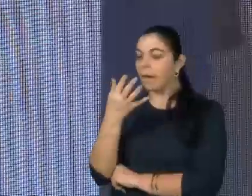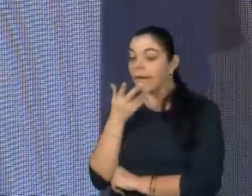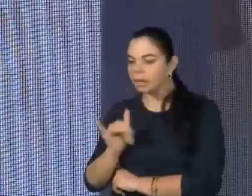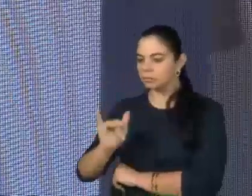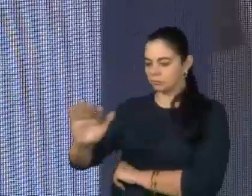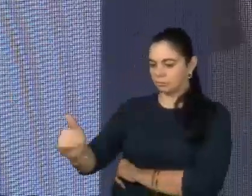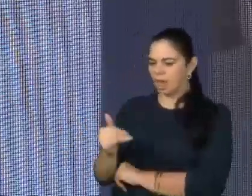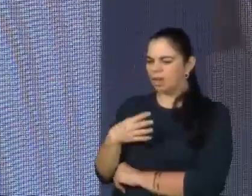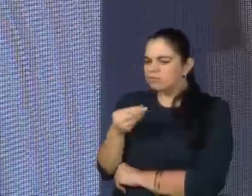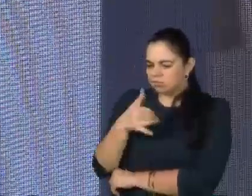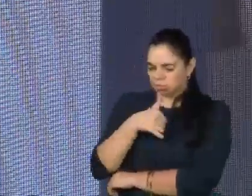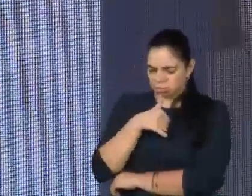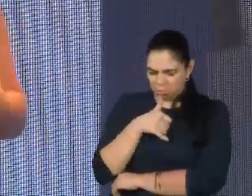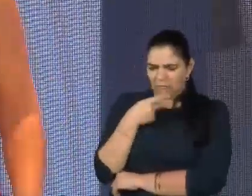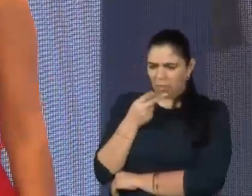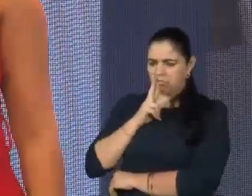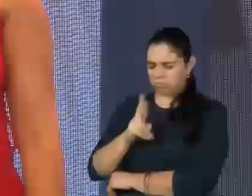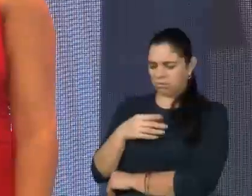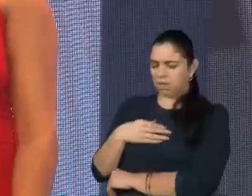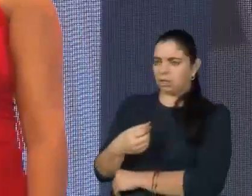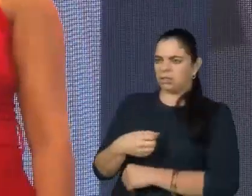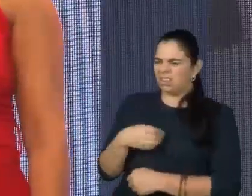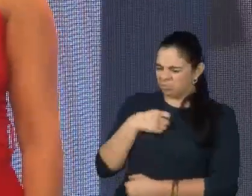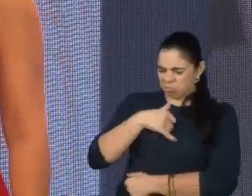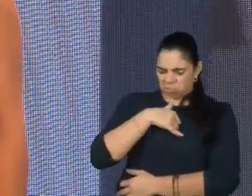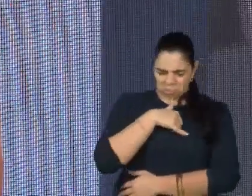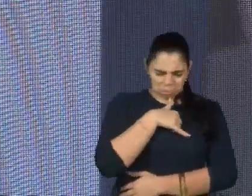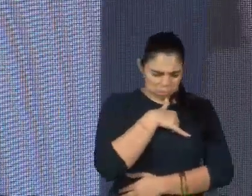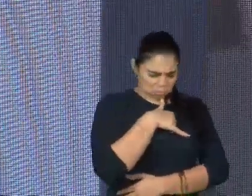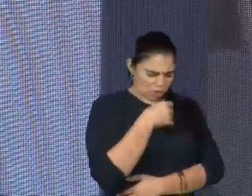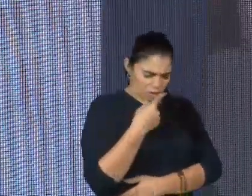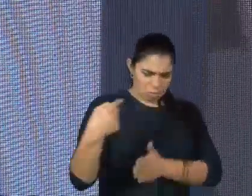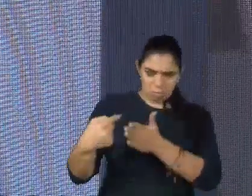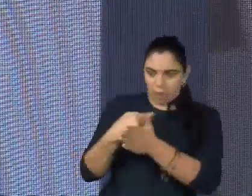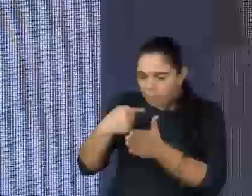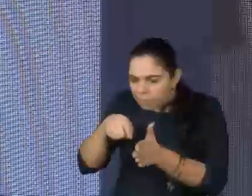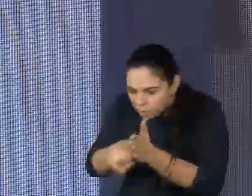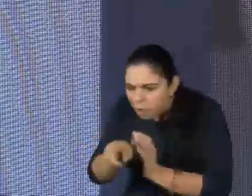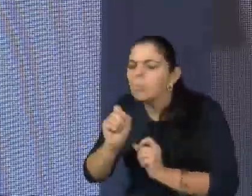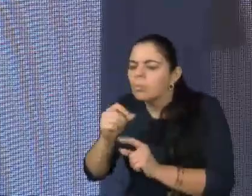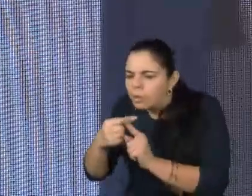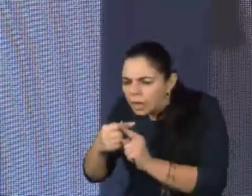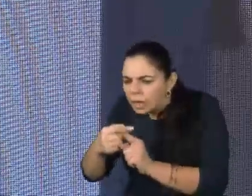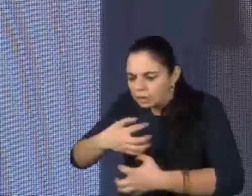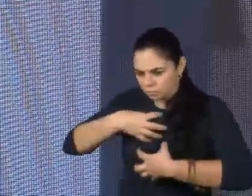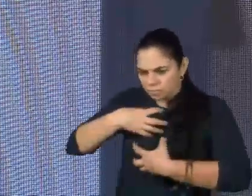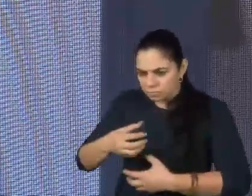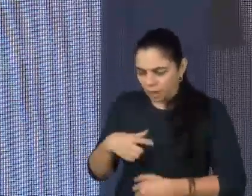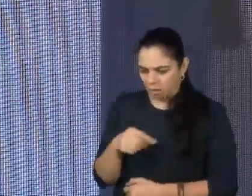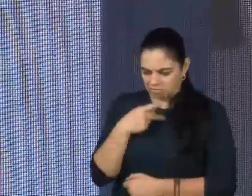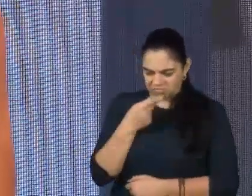estava muito triste, estava muito chateada. E eu perguntei qual era o motivo. Ela me